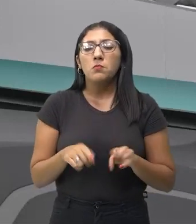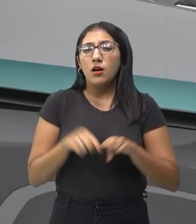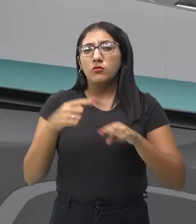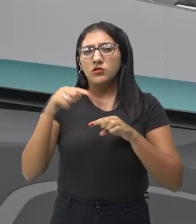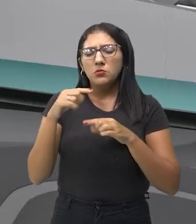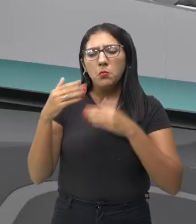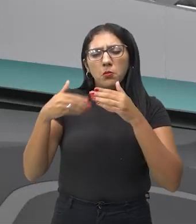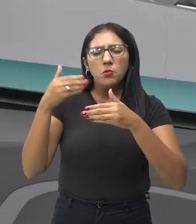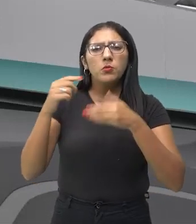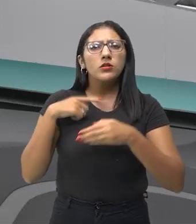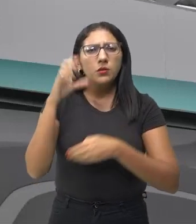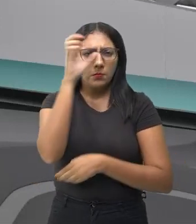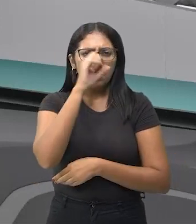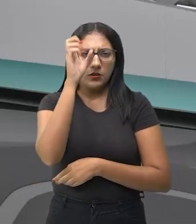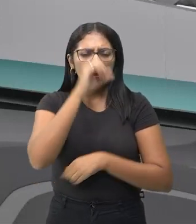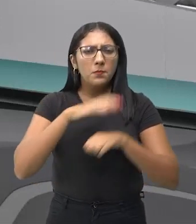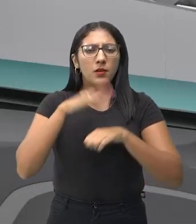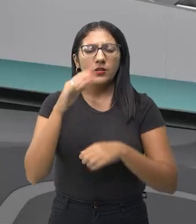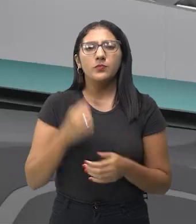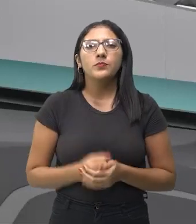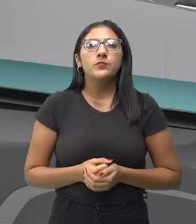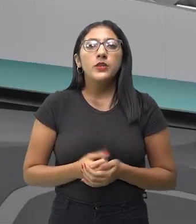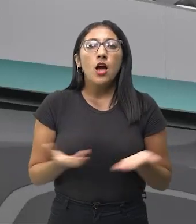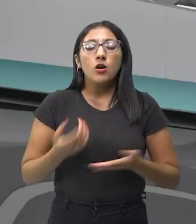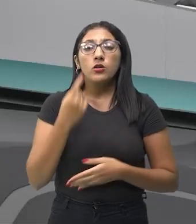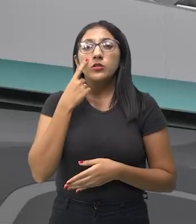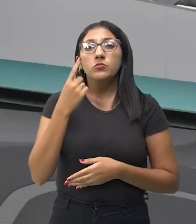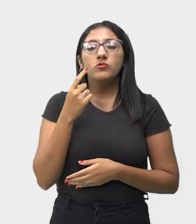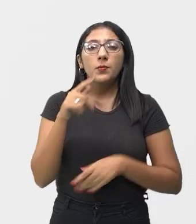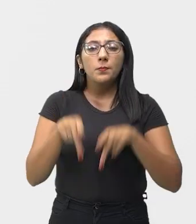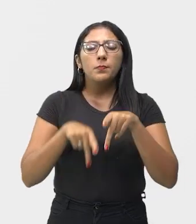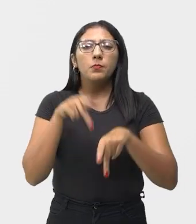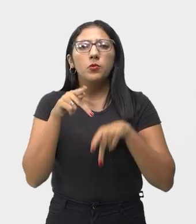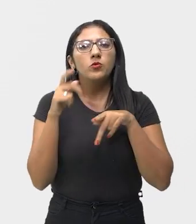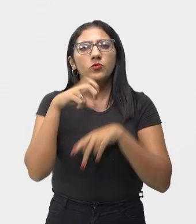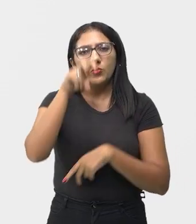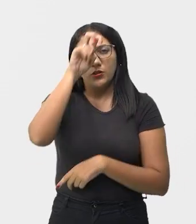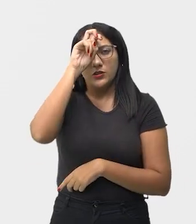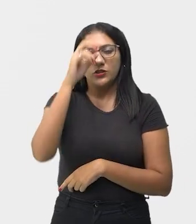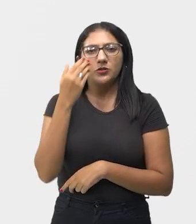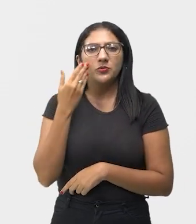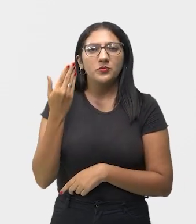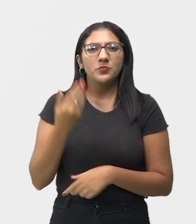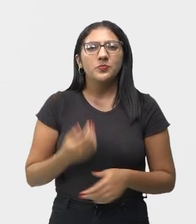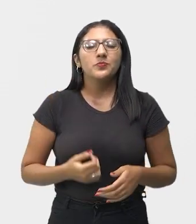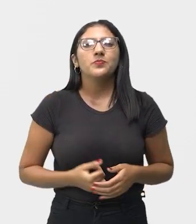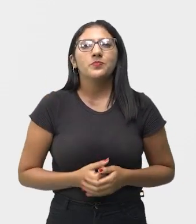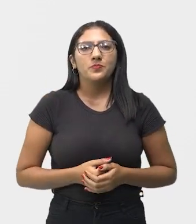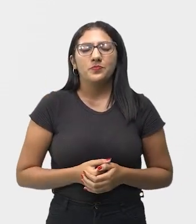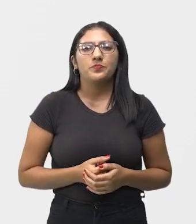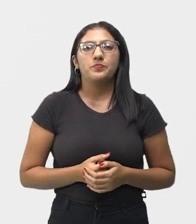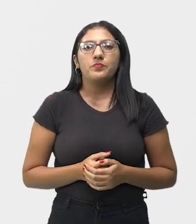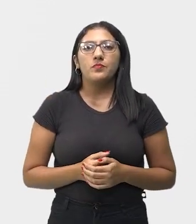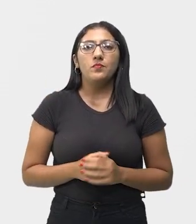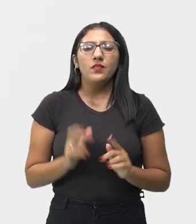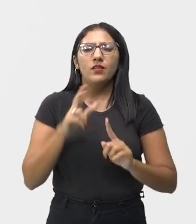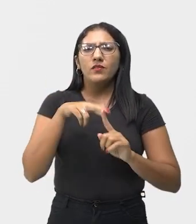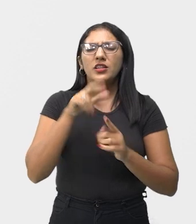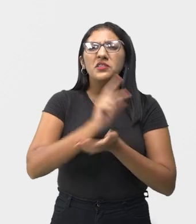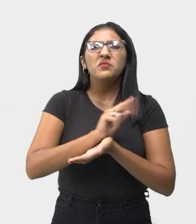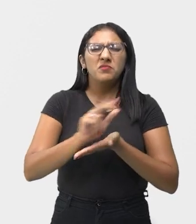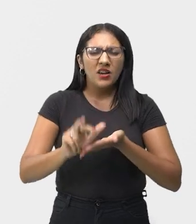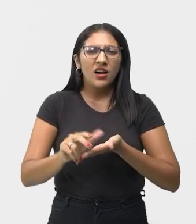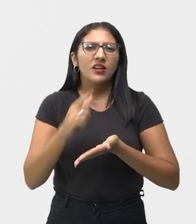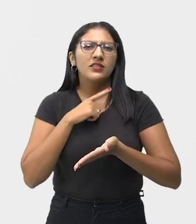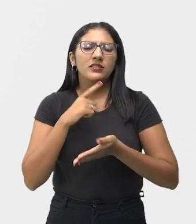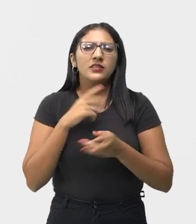E aí, vamos lá agora para o Egito, vamos lá ver o conceito sobre o Egito. As referências iconográficas